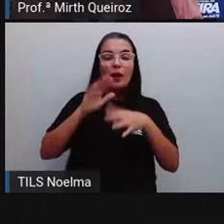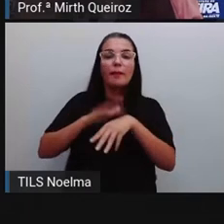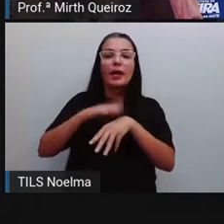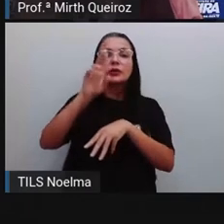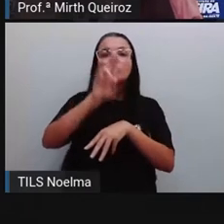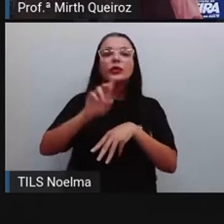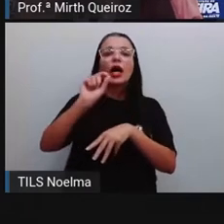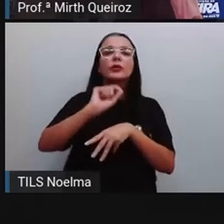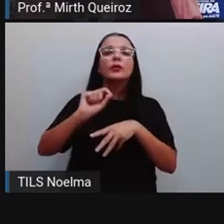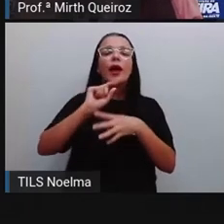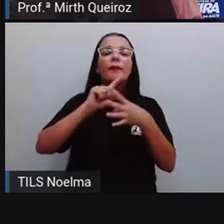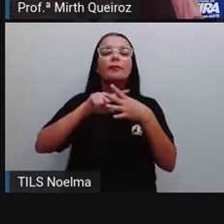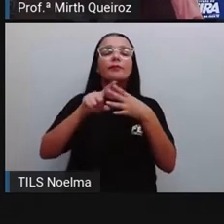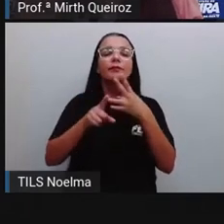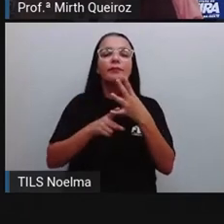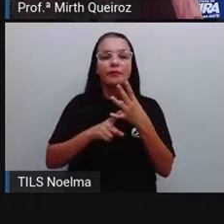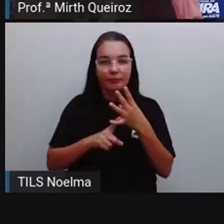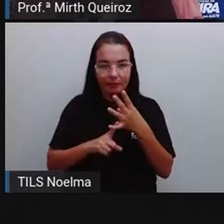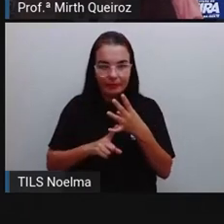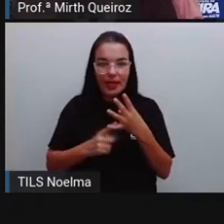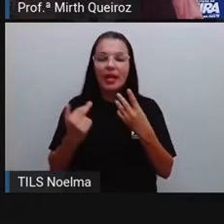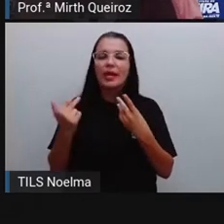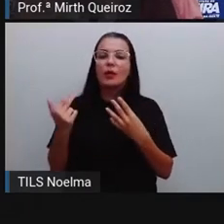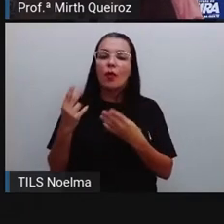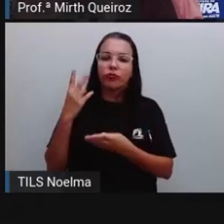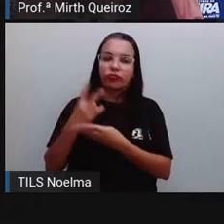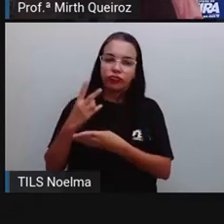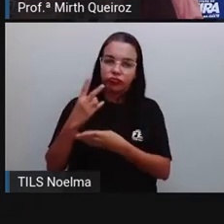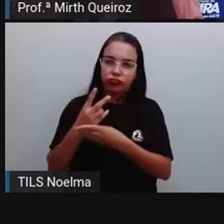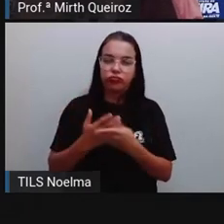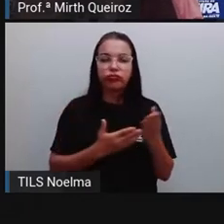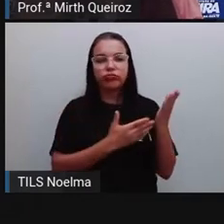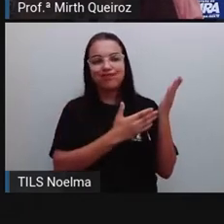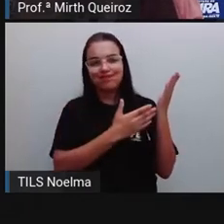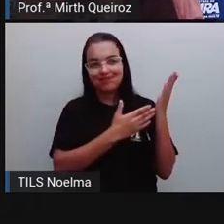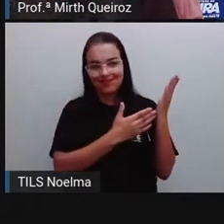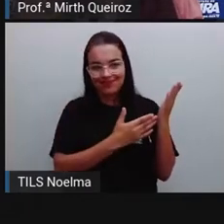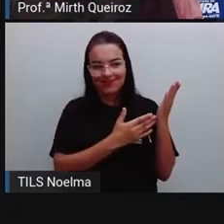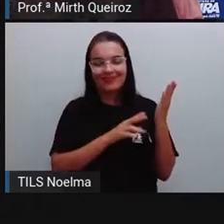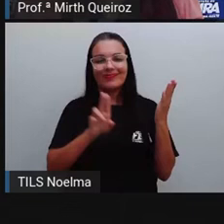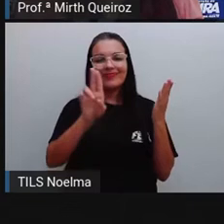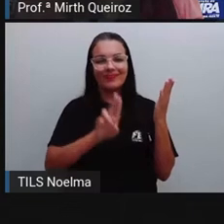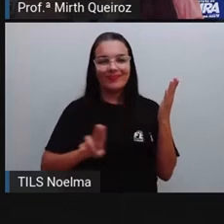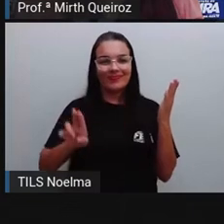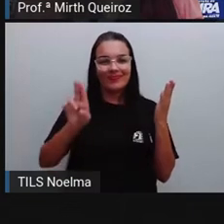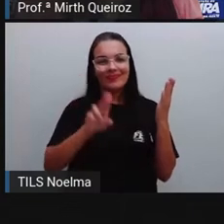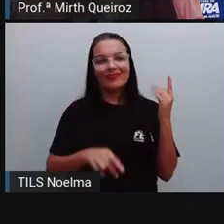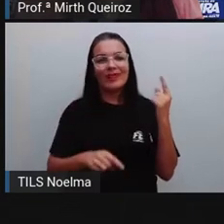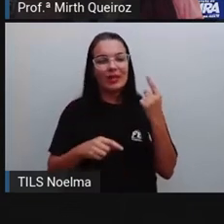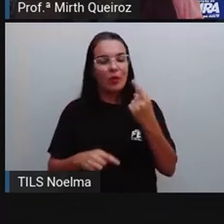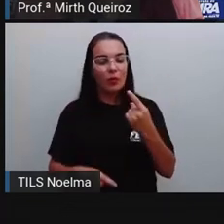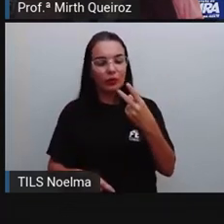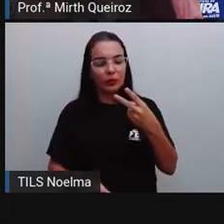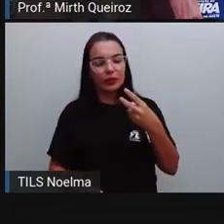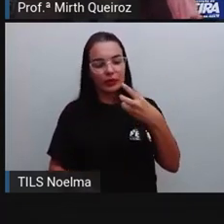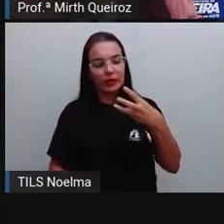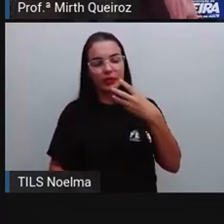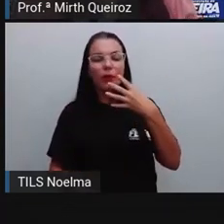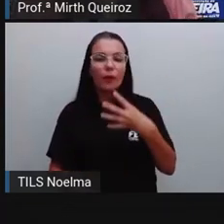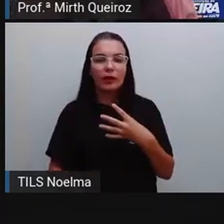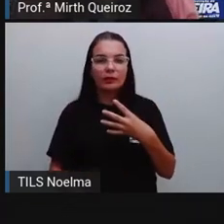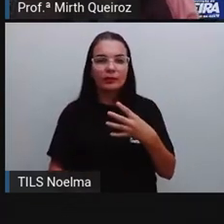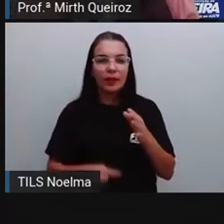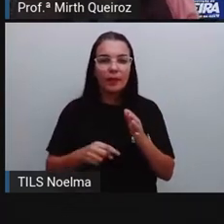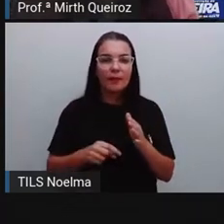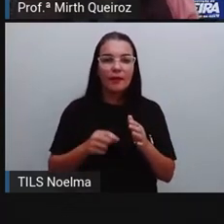seriam os mais populares, são exatamente esses que estão aí em primeiro, segundo, terceiro e quarto lugar.